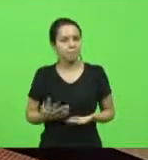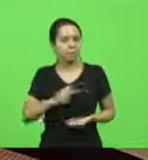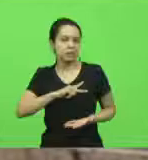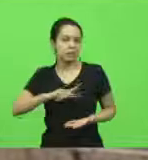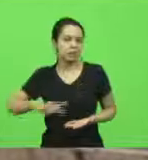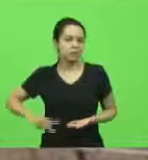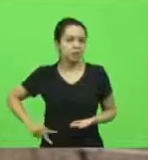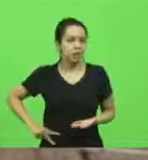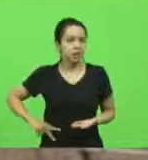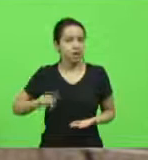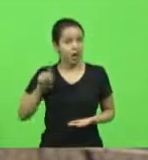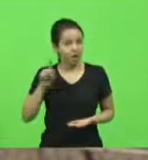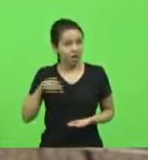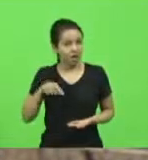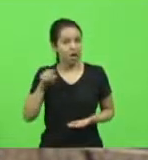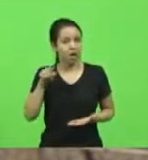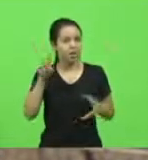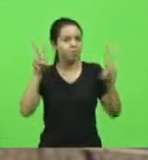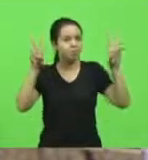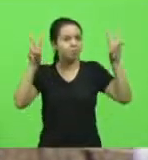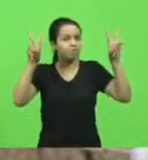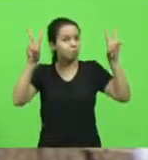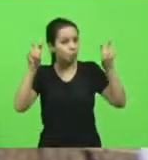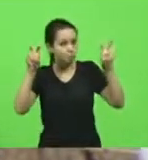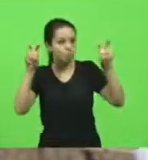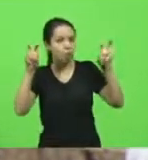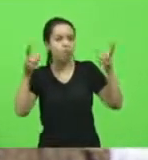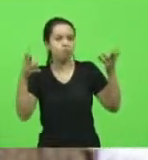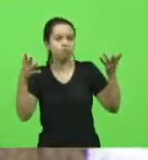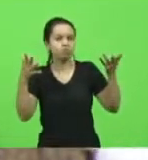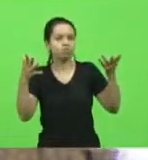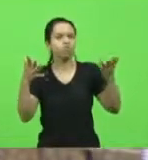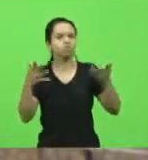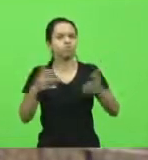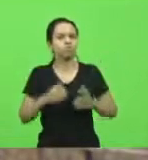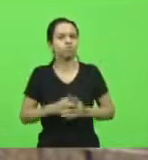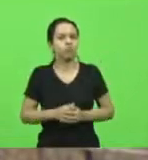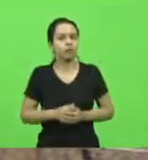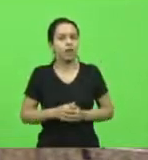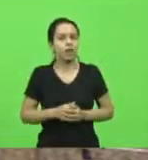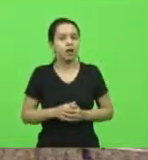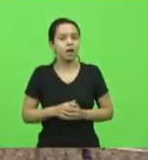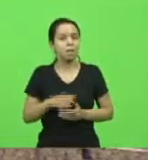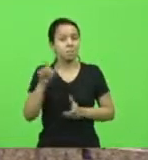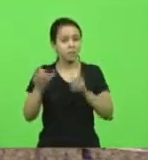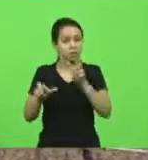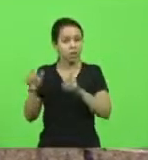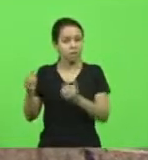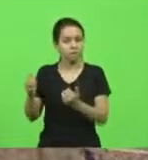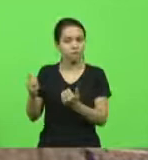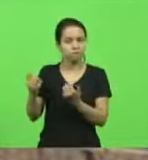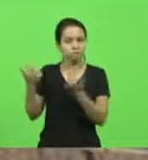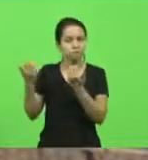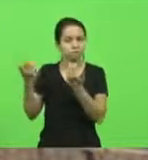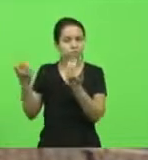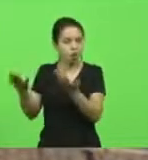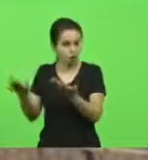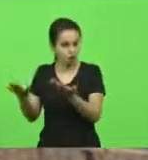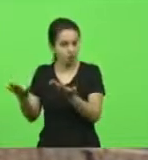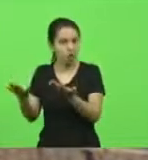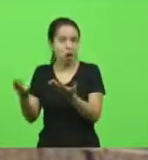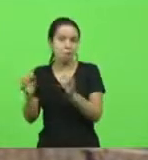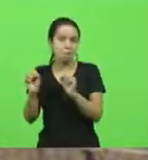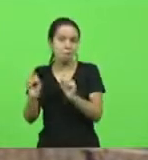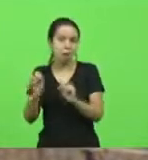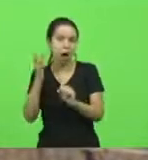essa é uma matéria que quem está fora possa considerar polêmica,